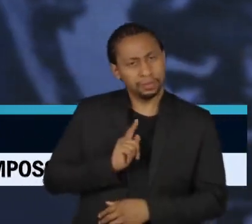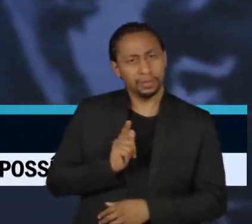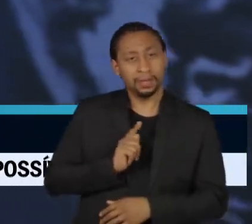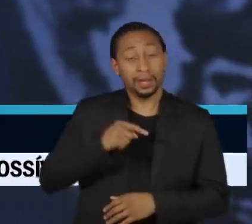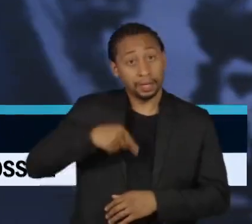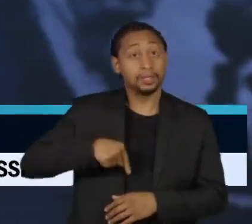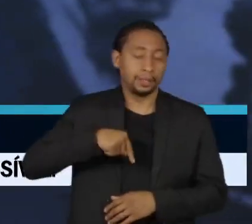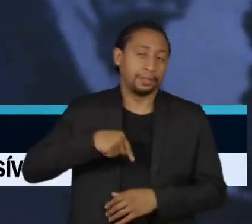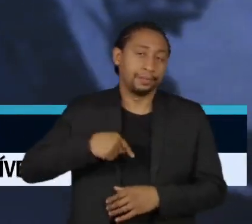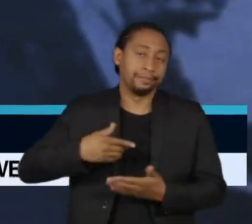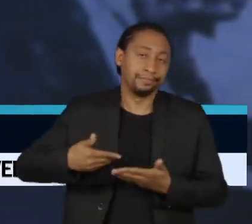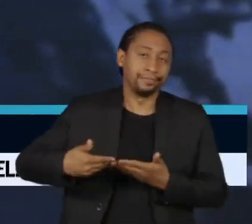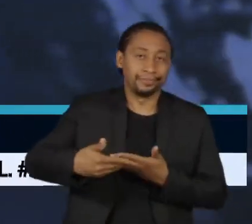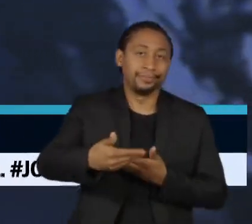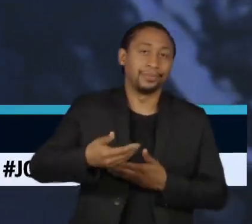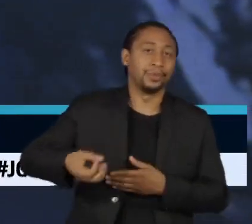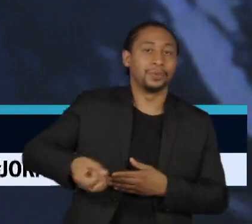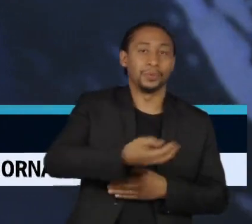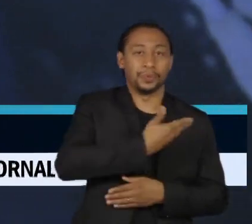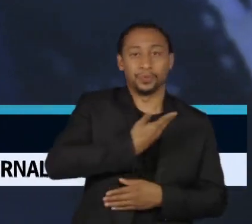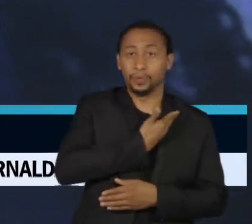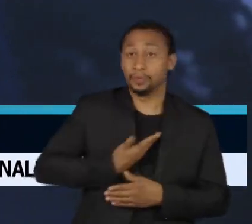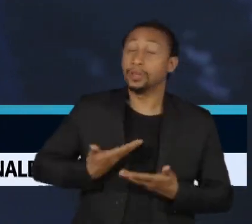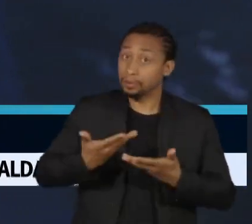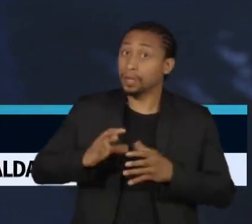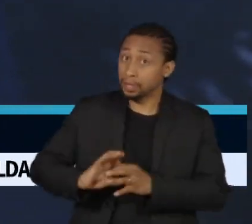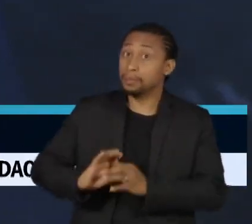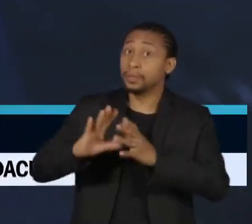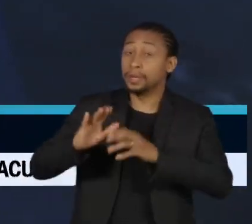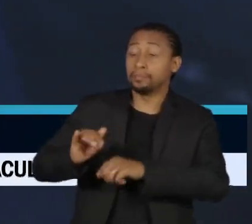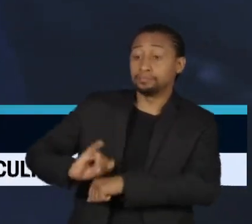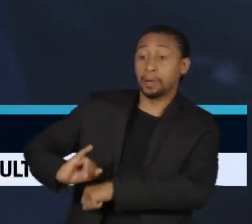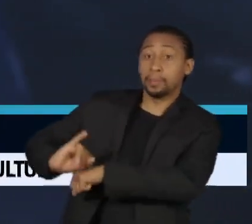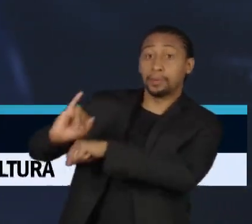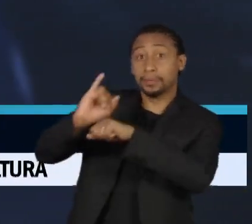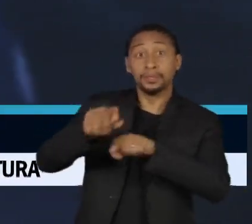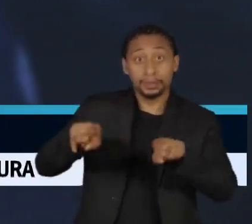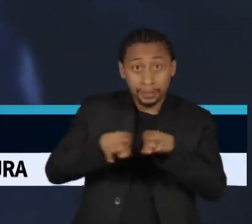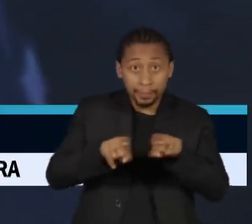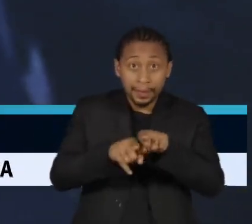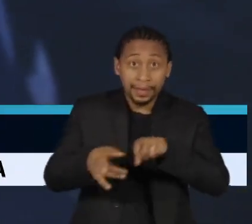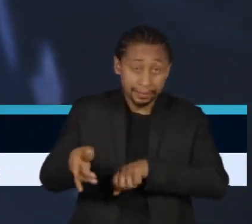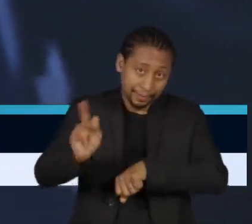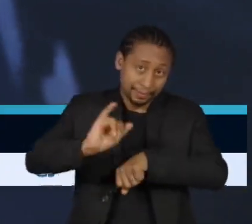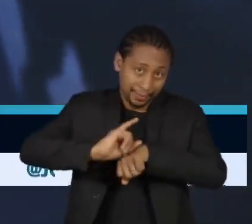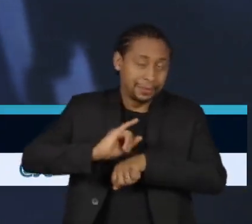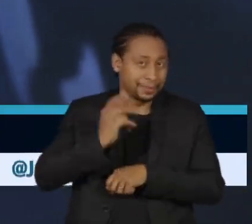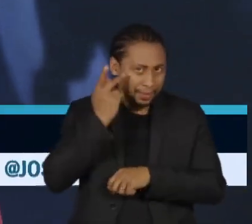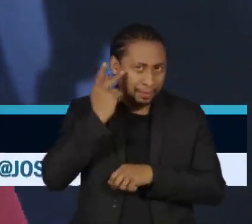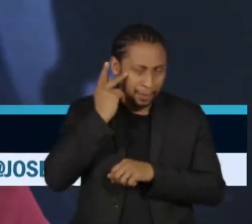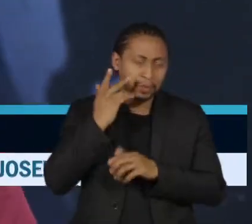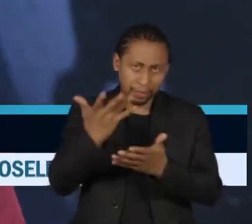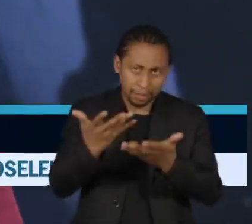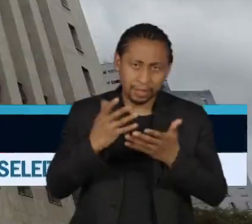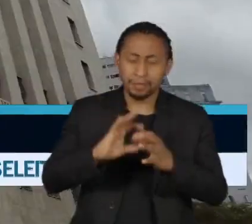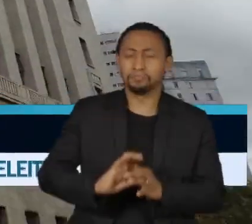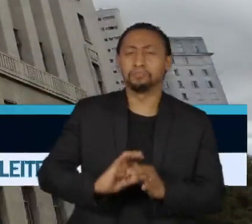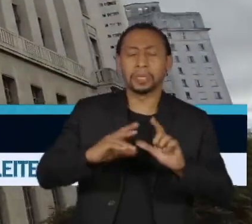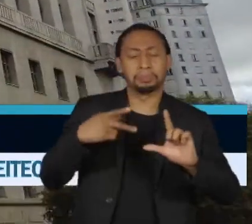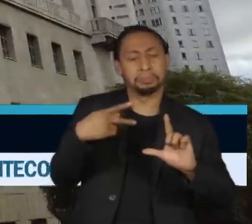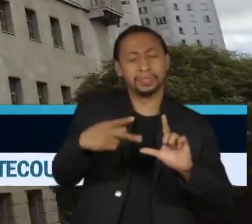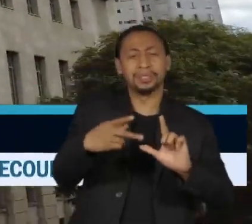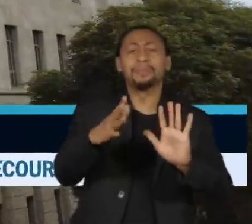o passe livre para todo o país, incluindo grandes capitais como São Paulo. O desafio é saber de onde virá o dinheiro para isso.